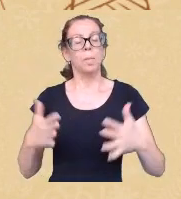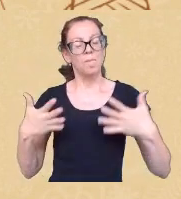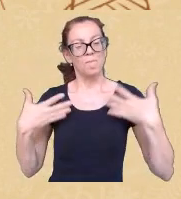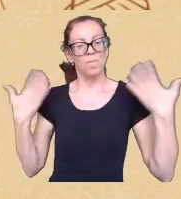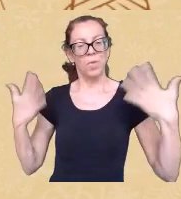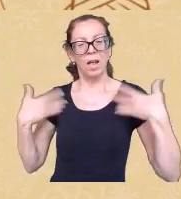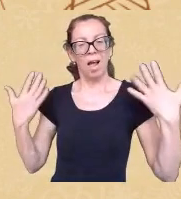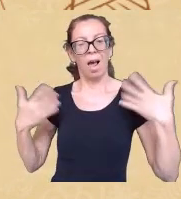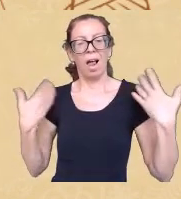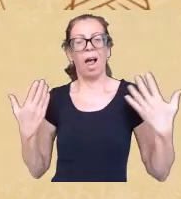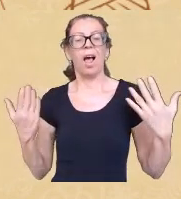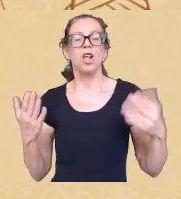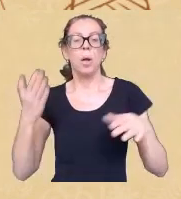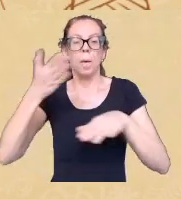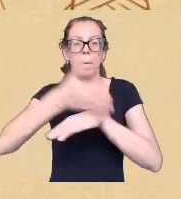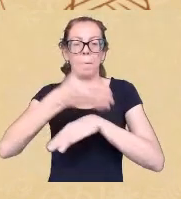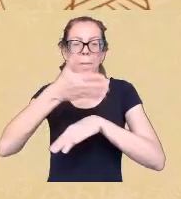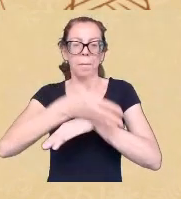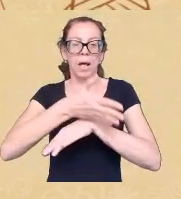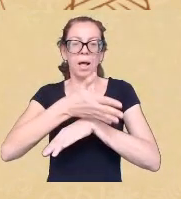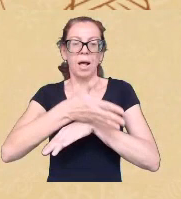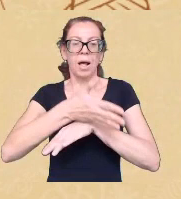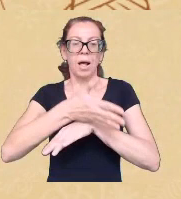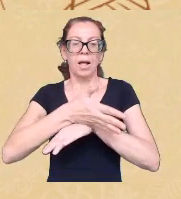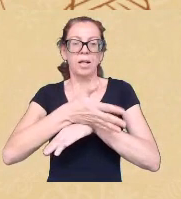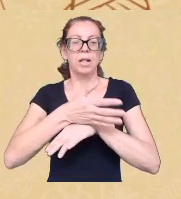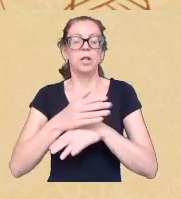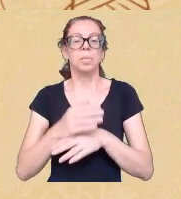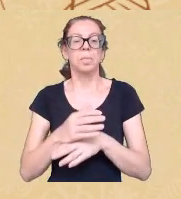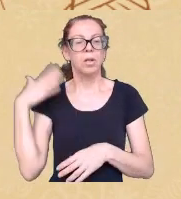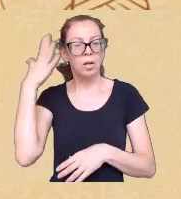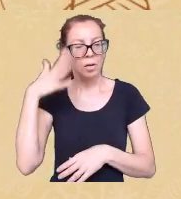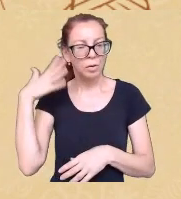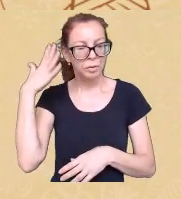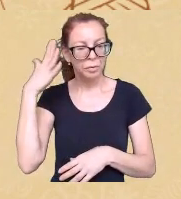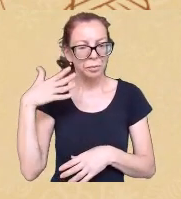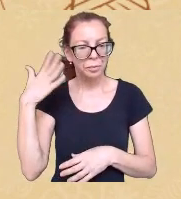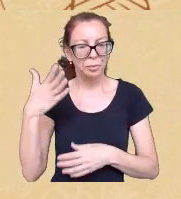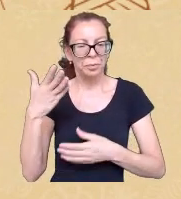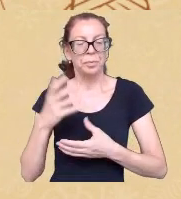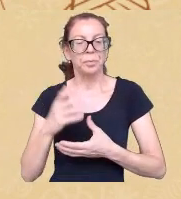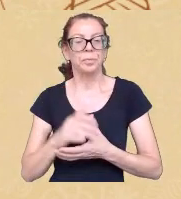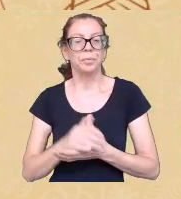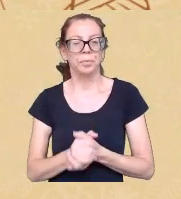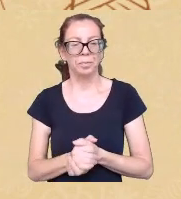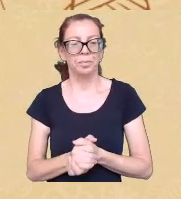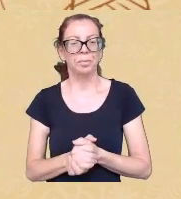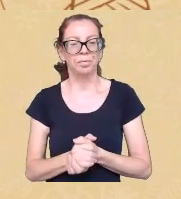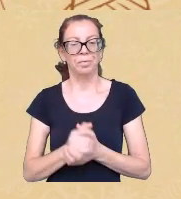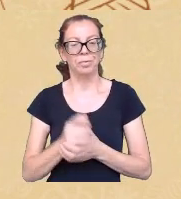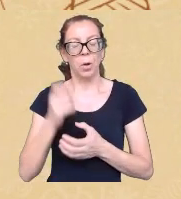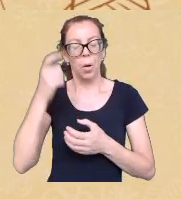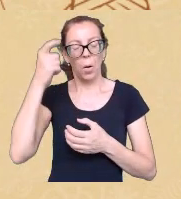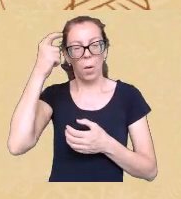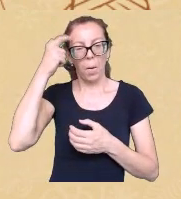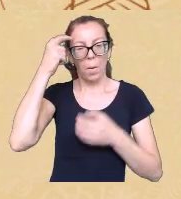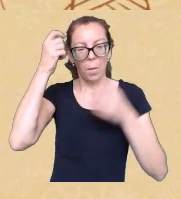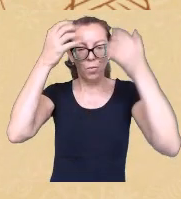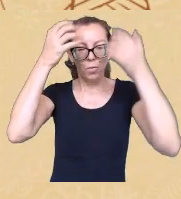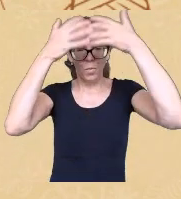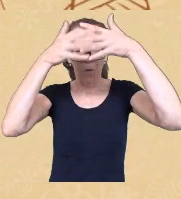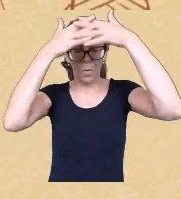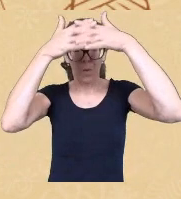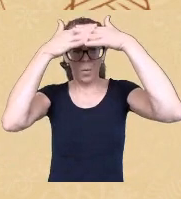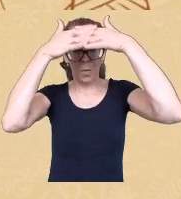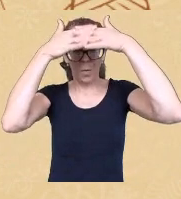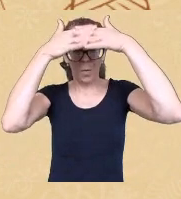fazer parte do que nós temos chamada de reflorestar o pensamento reflorestar a imaginação